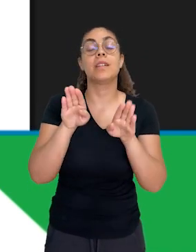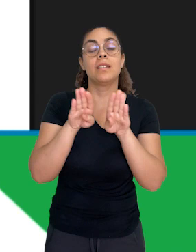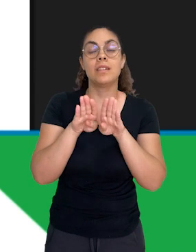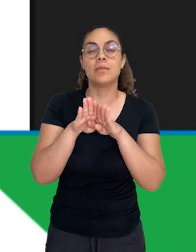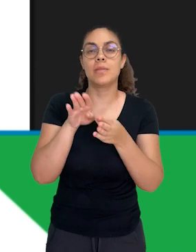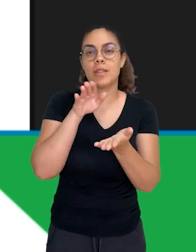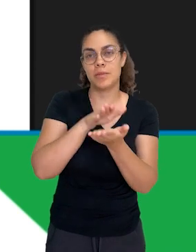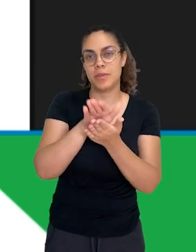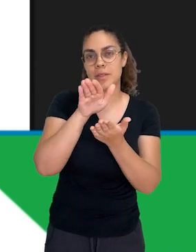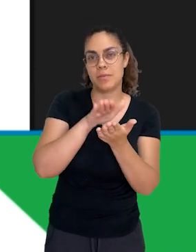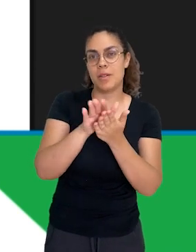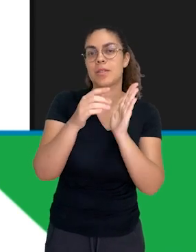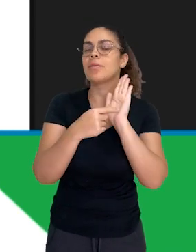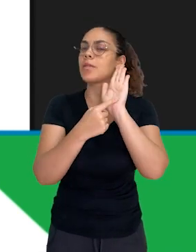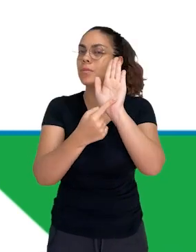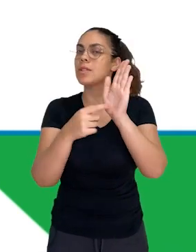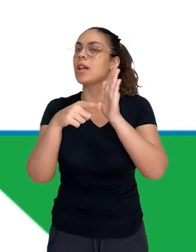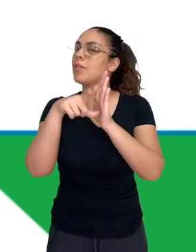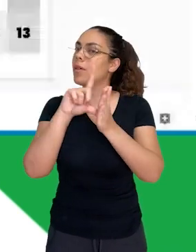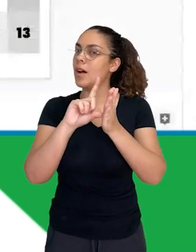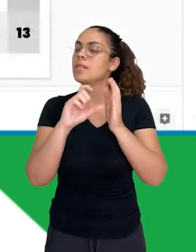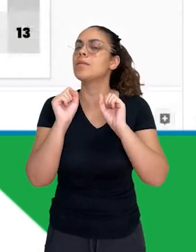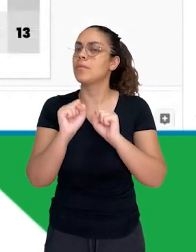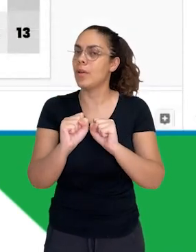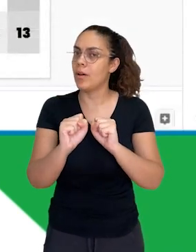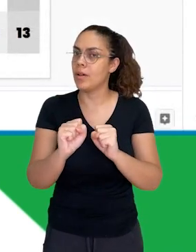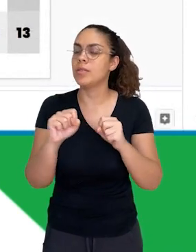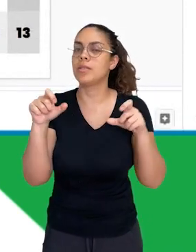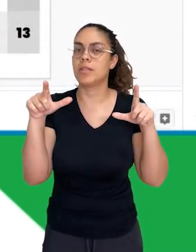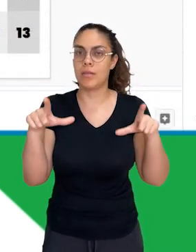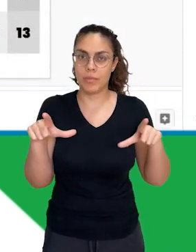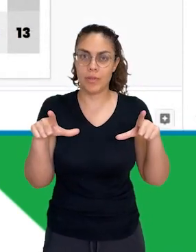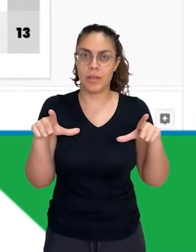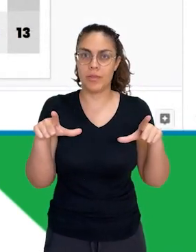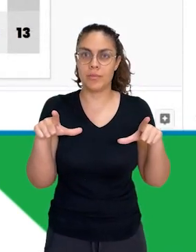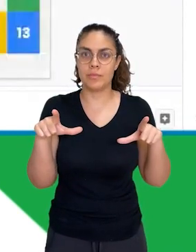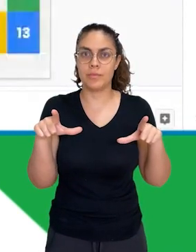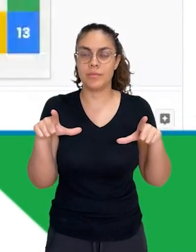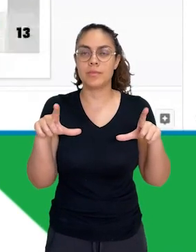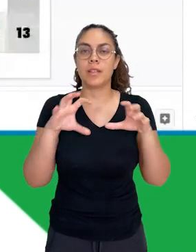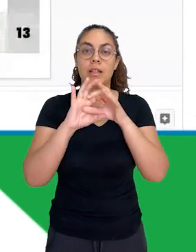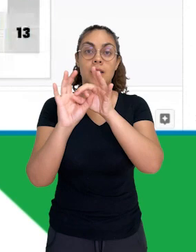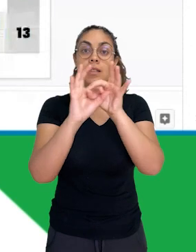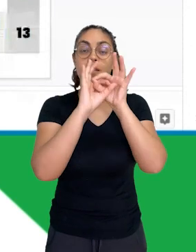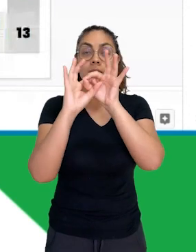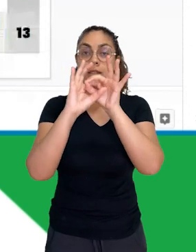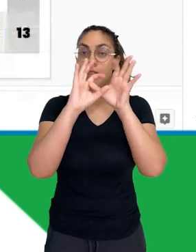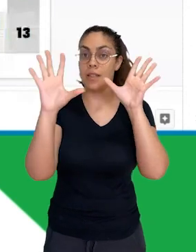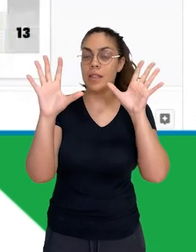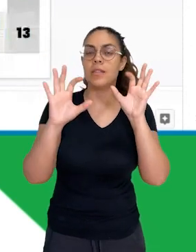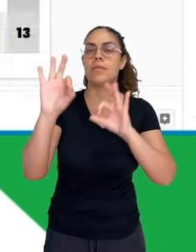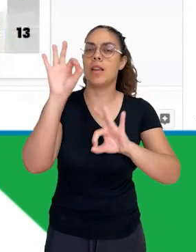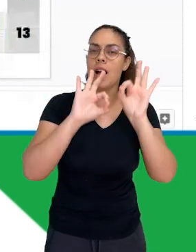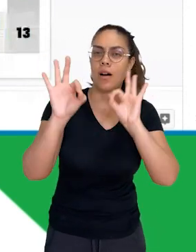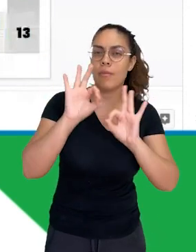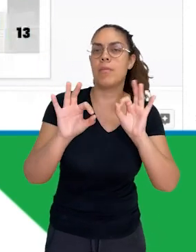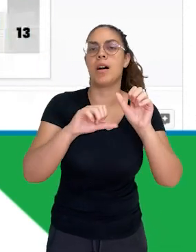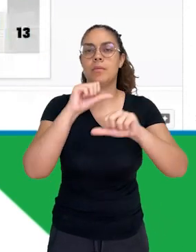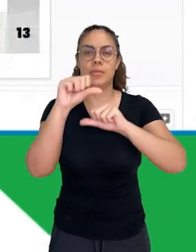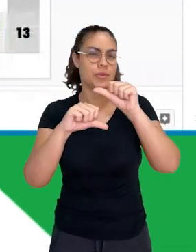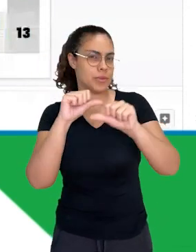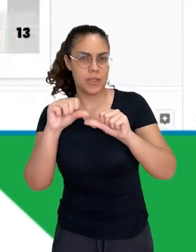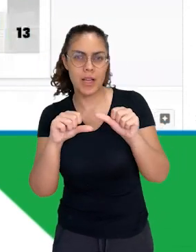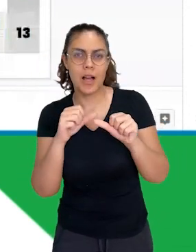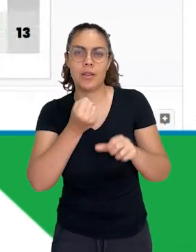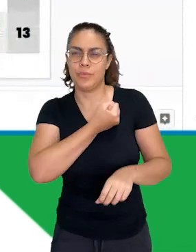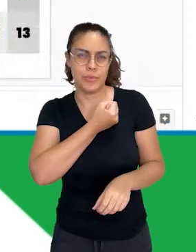E da mesma forma que foi impresso, foi mostrado aqui anteriormente, nós temos os tabuleiros dados abertos para que você possa editar, trocar